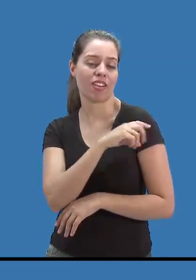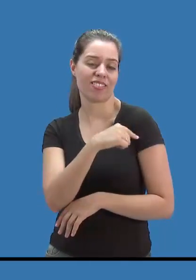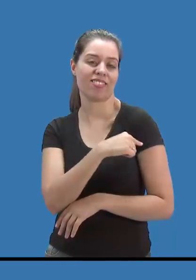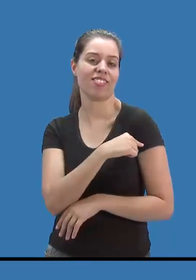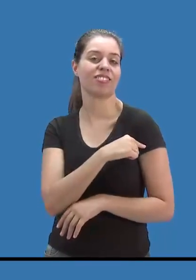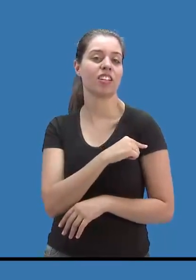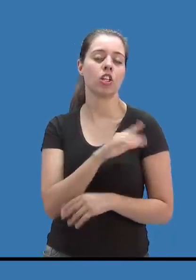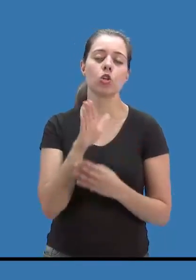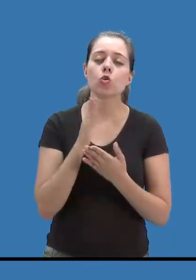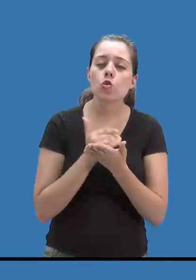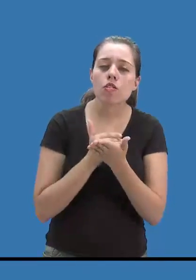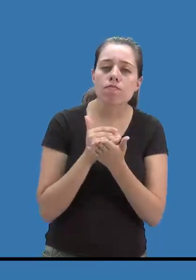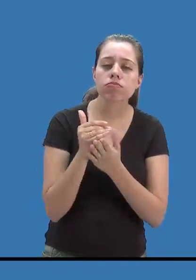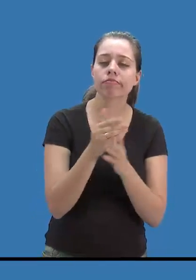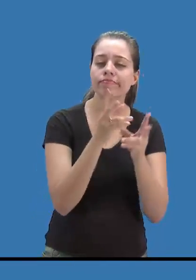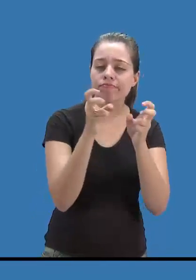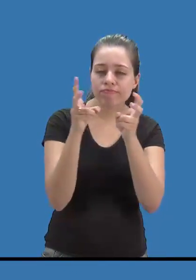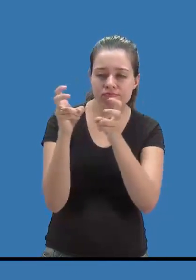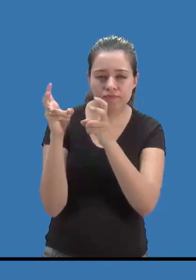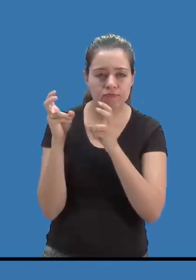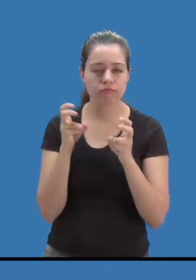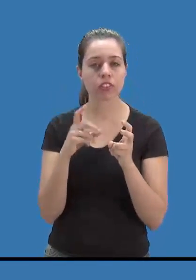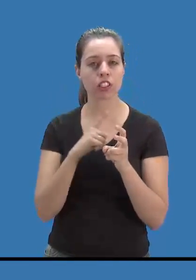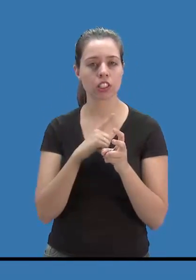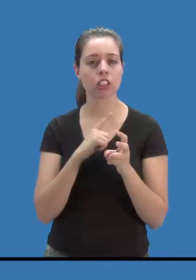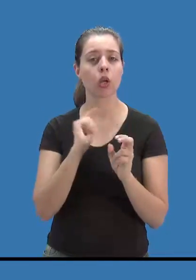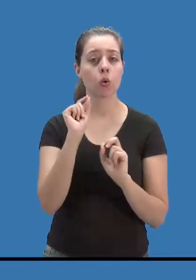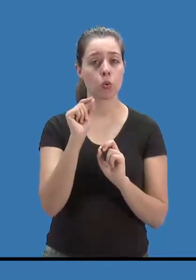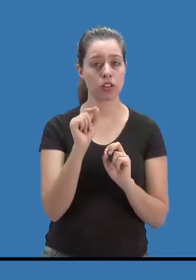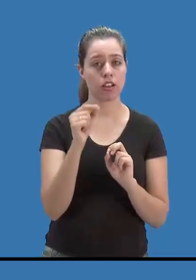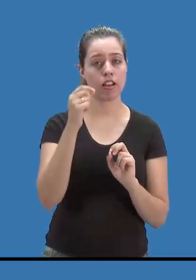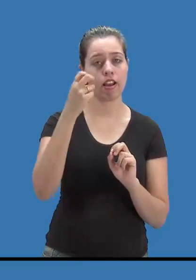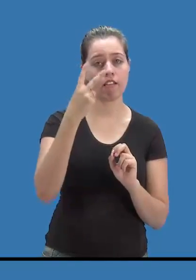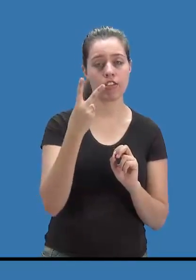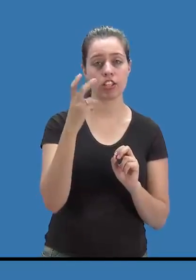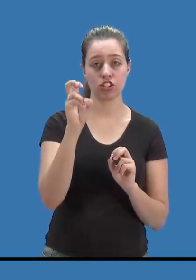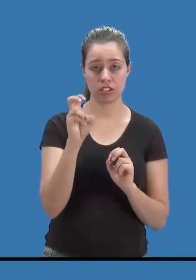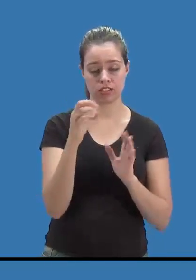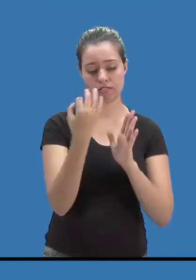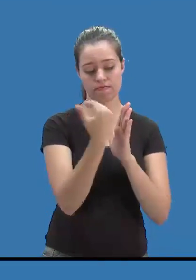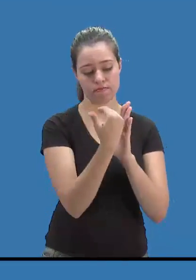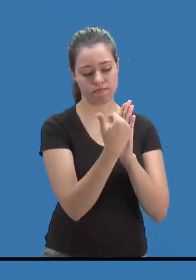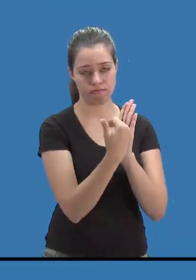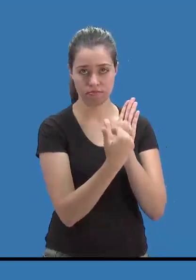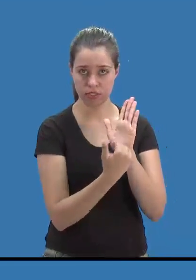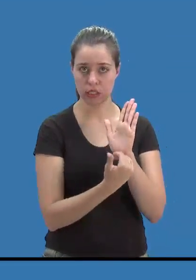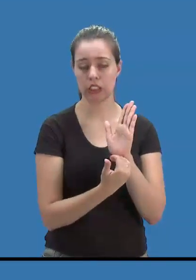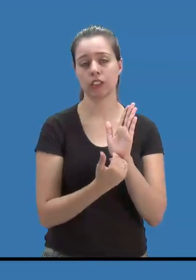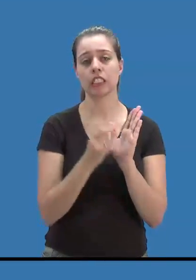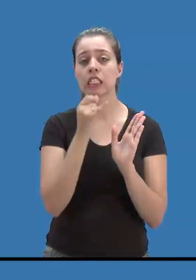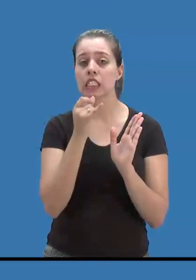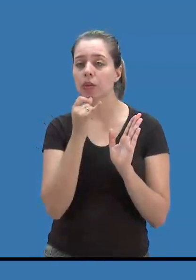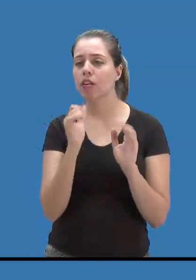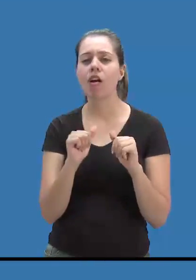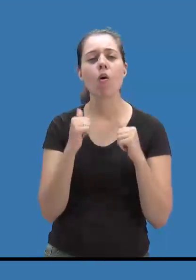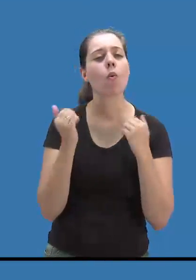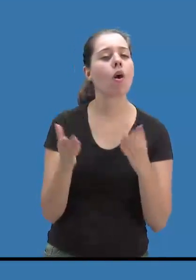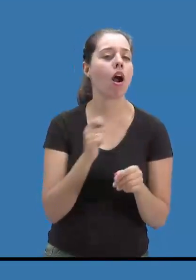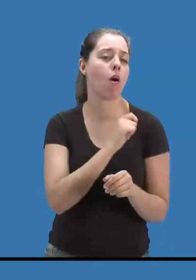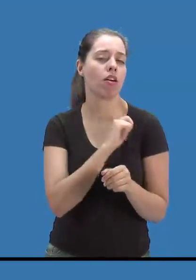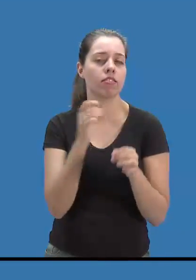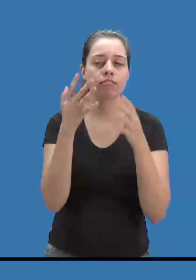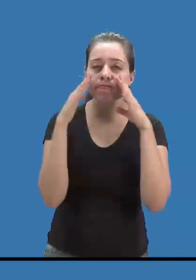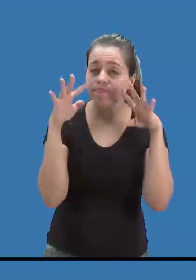habilidades nos alunos. Eles seguem um guia de observação com 25 itens, como quais são os alunos mais ativos e